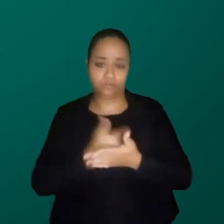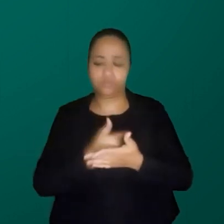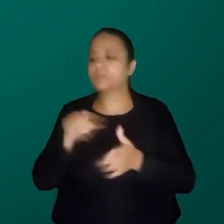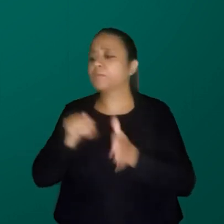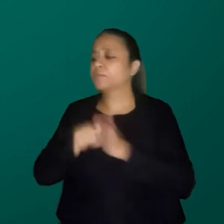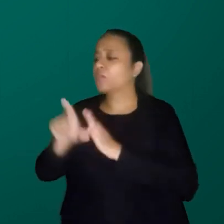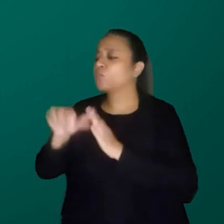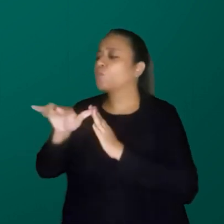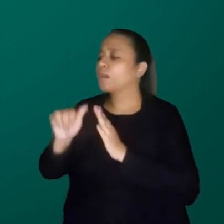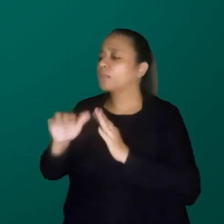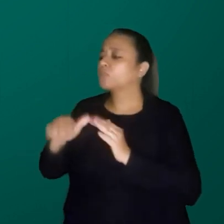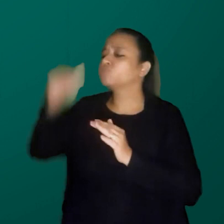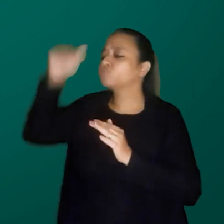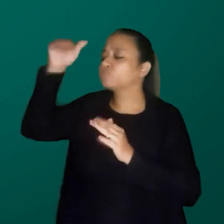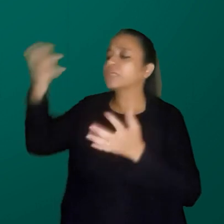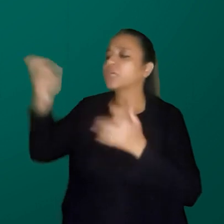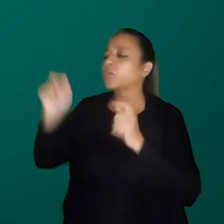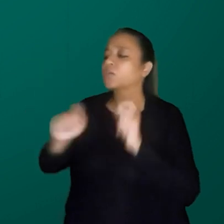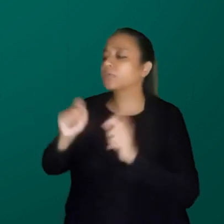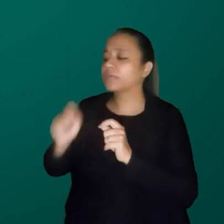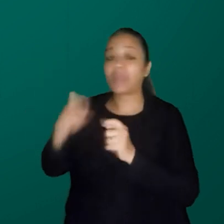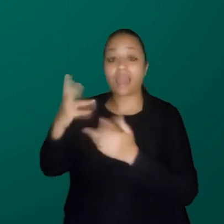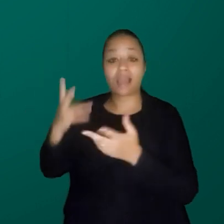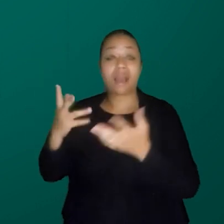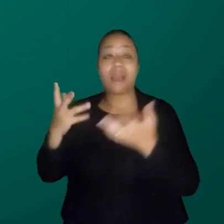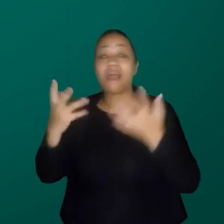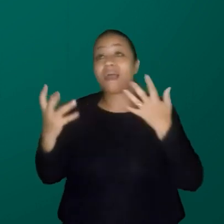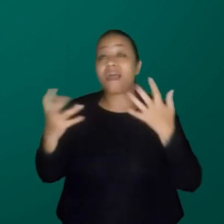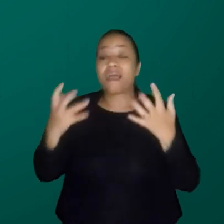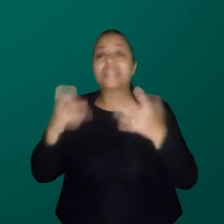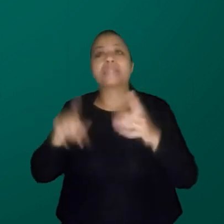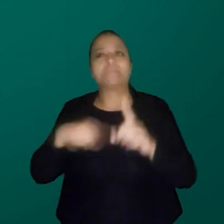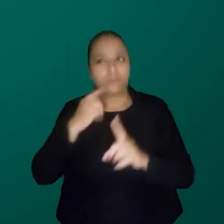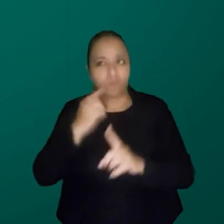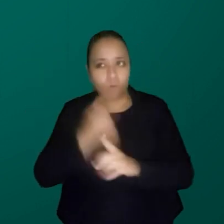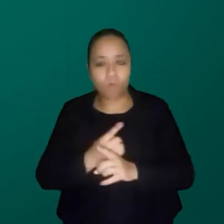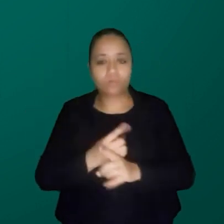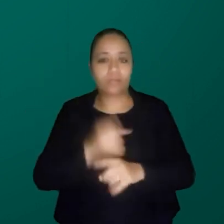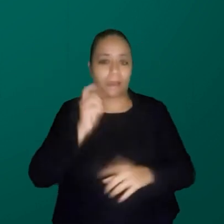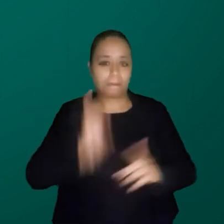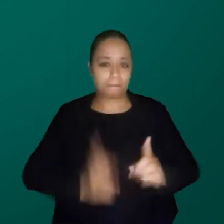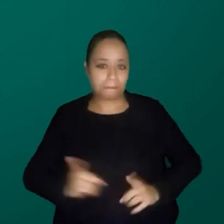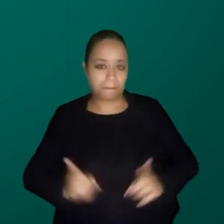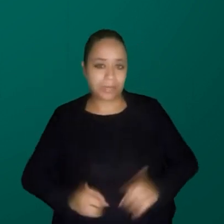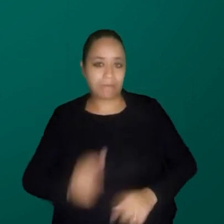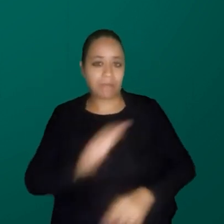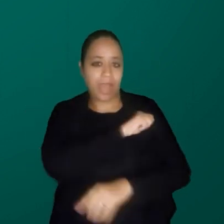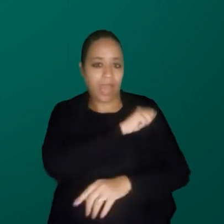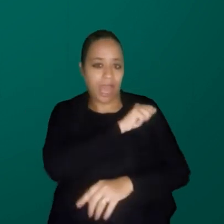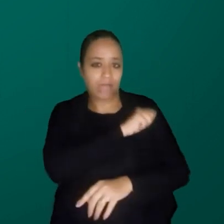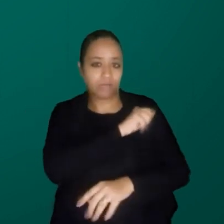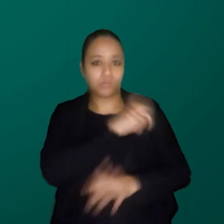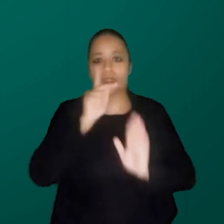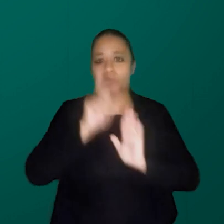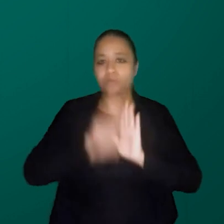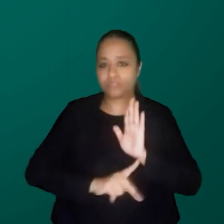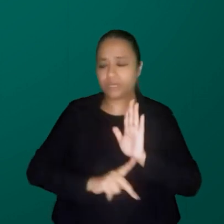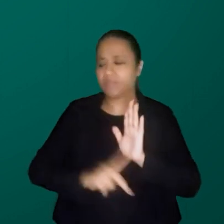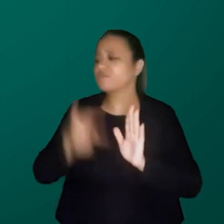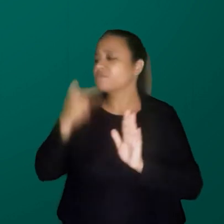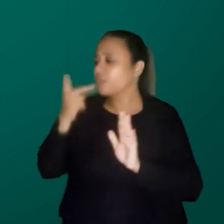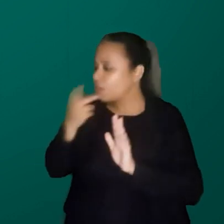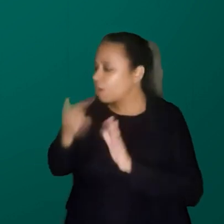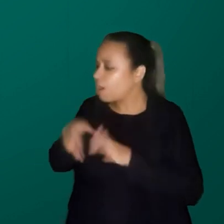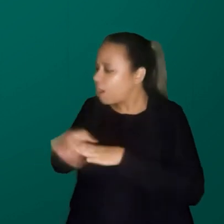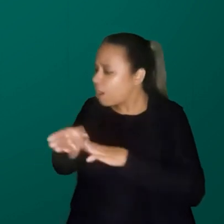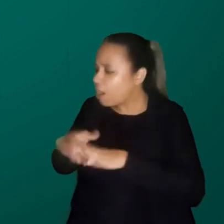crescer. E ela fica maluca, até que ela encontra, chega a prima dela, que é a aluna extensionista do nosso projeto, e fala para ela, olha aqui